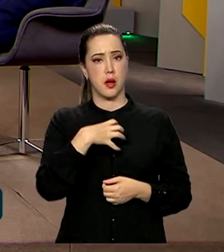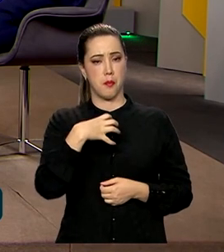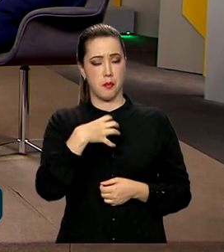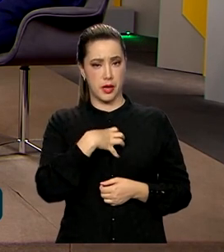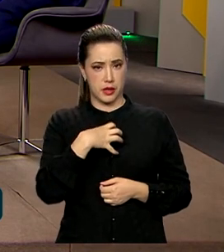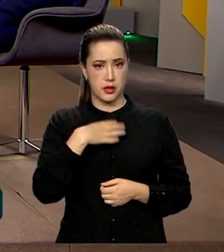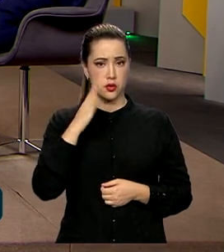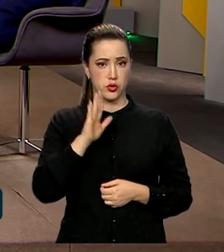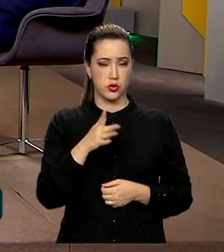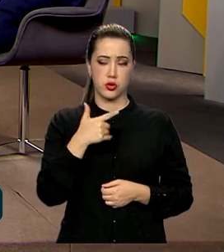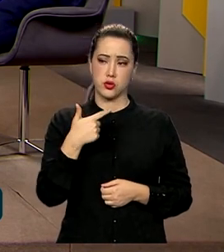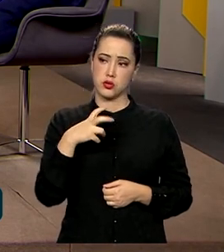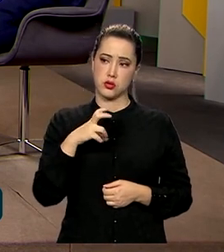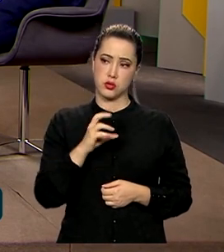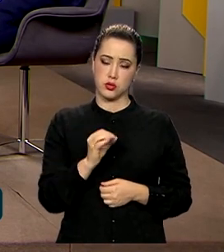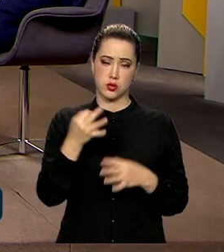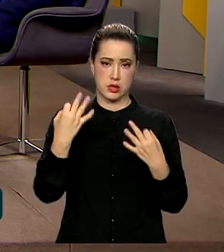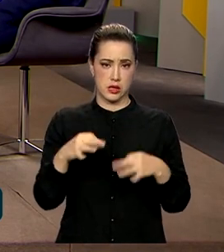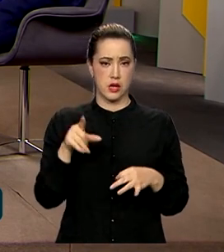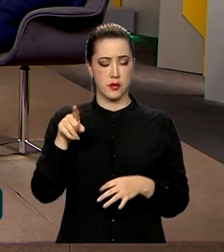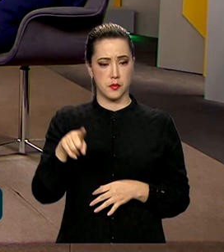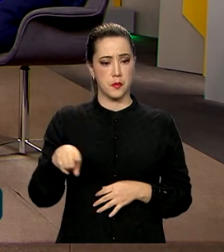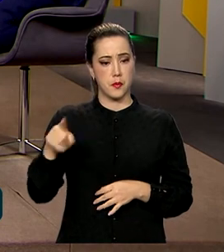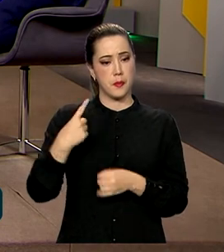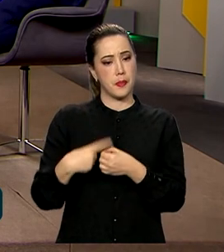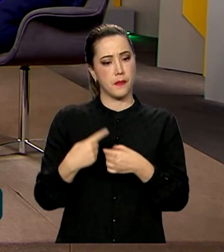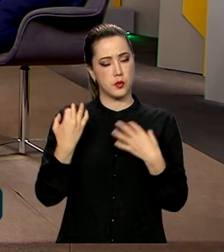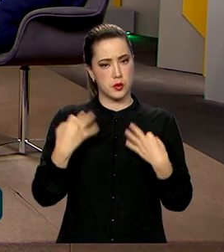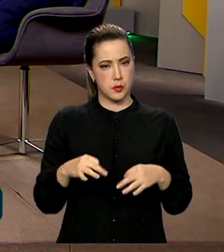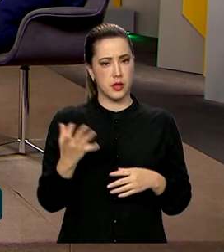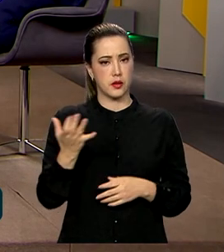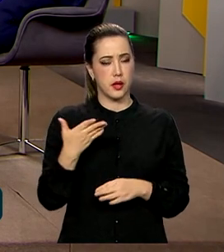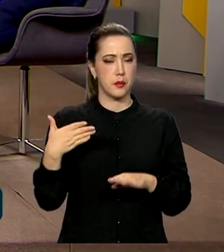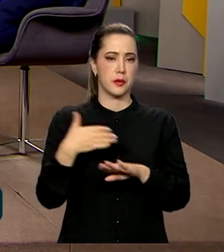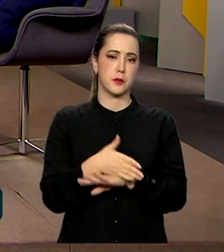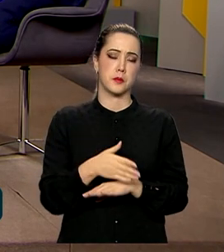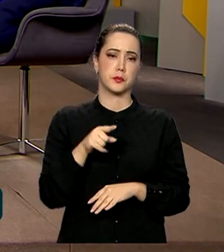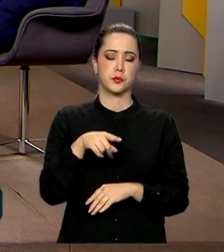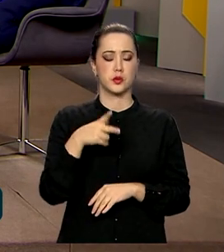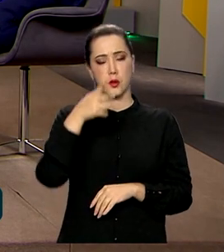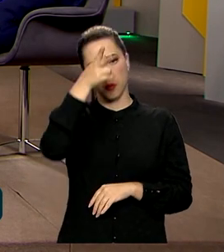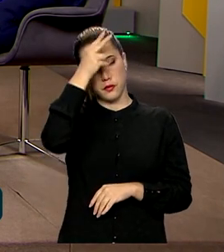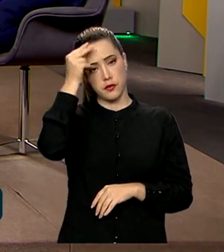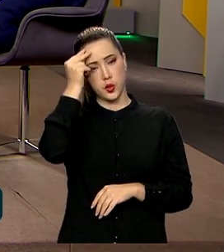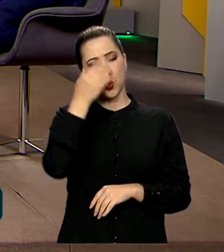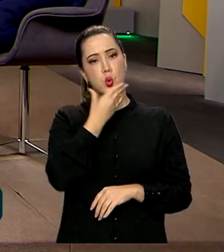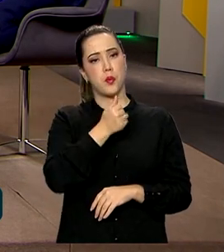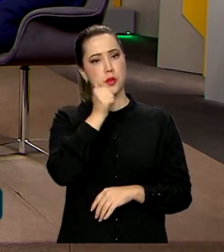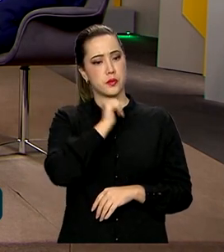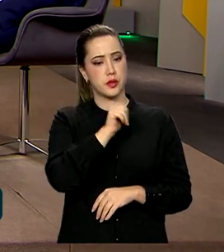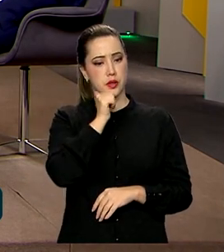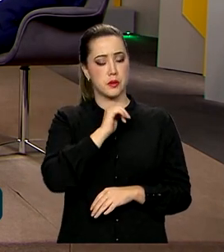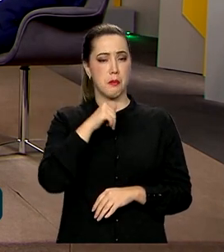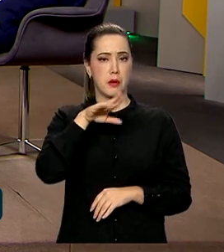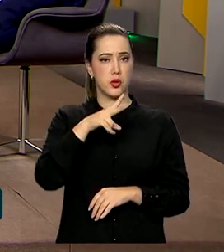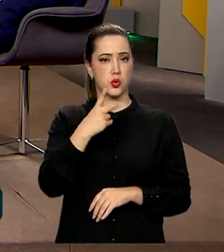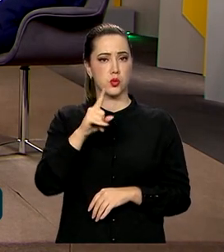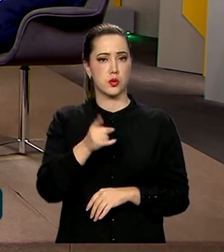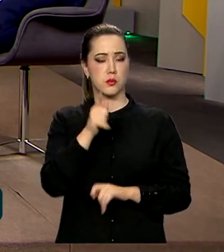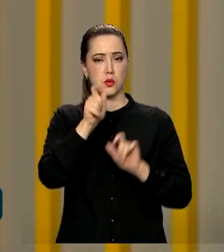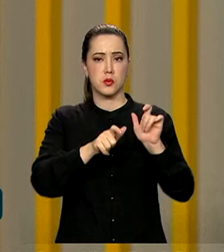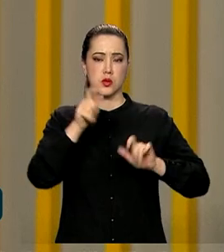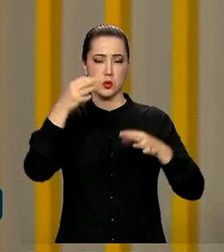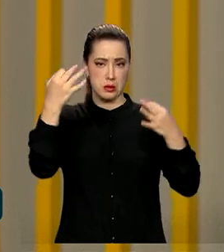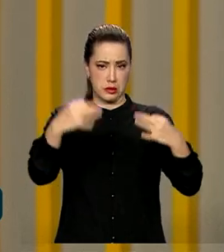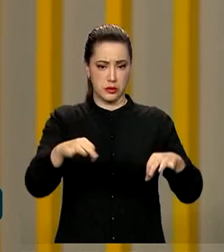passamos de 250 municípios confirmados, prefeitos e prefeitas. Temos mais de 2 mil pessoas confirmadas